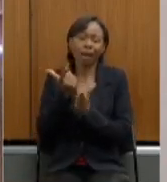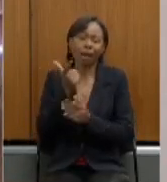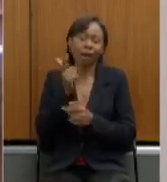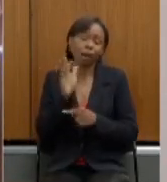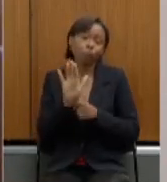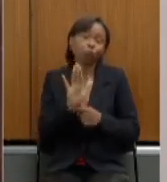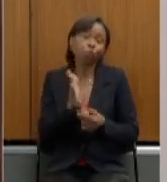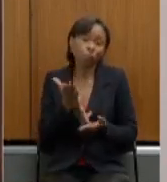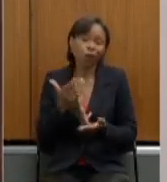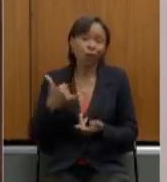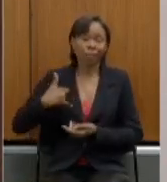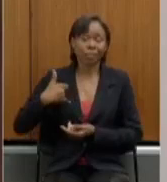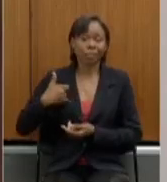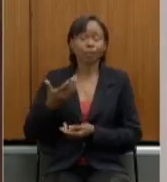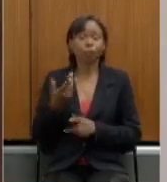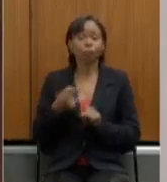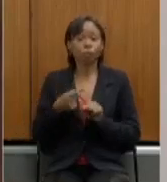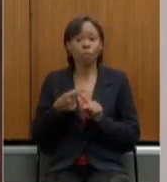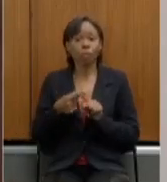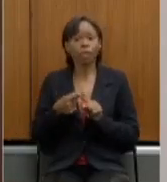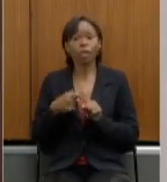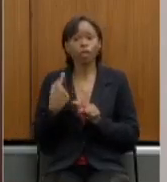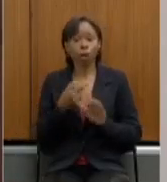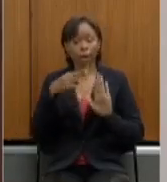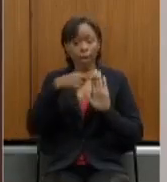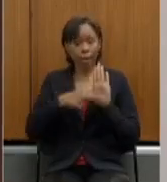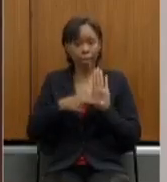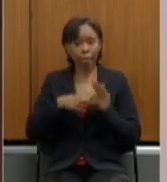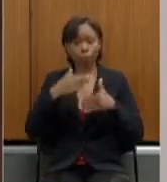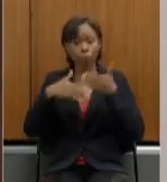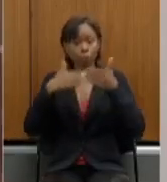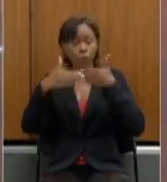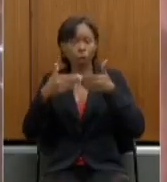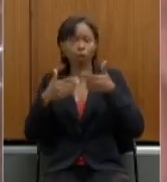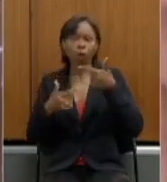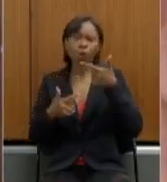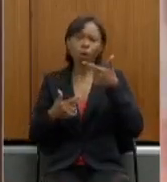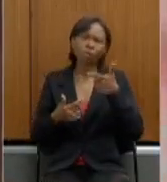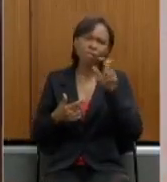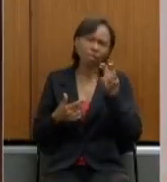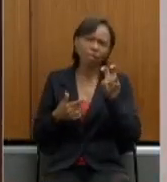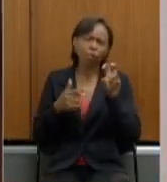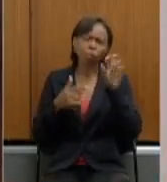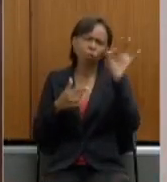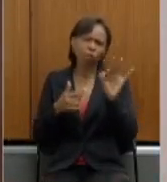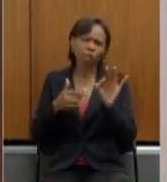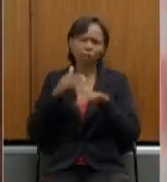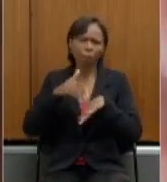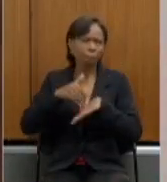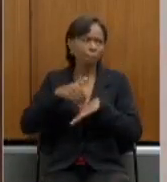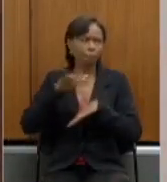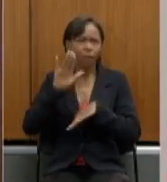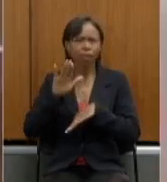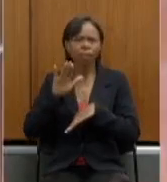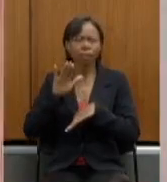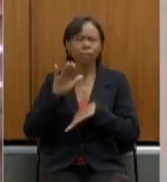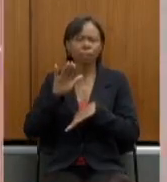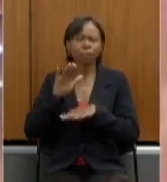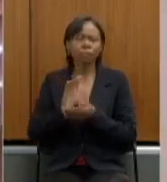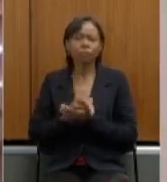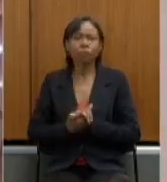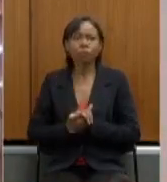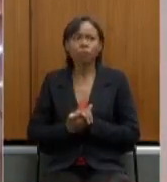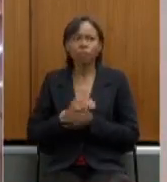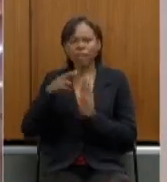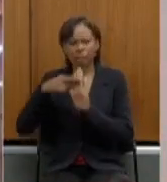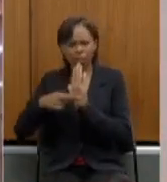isso a nossa regra de progressão ela é 25% a mais do tempo que um ano e três meses é 25% do ano então na regra